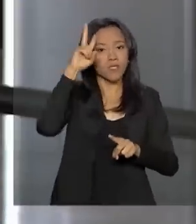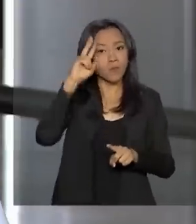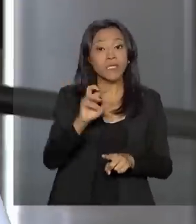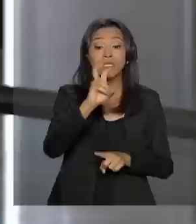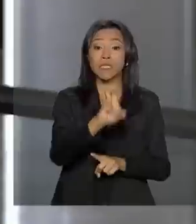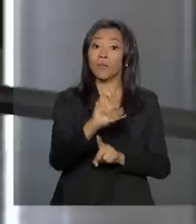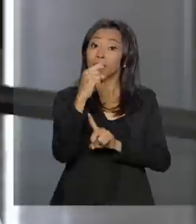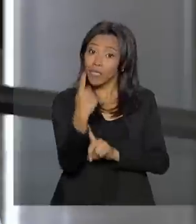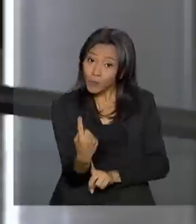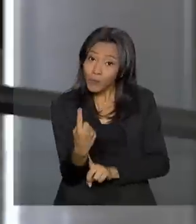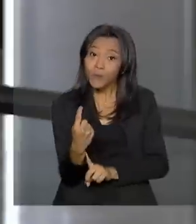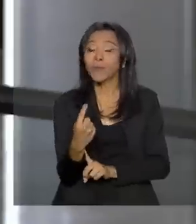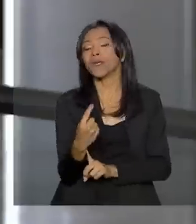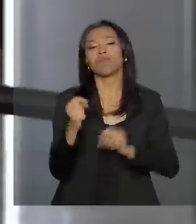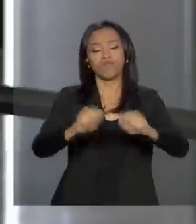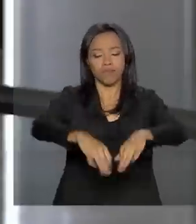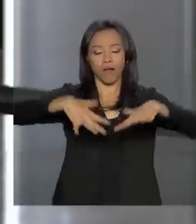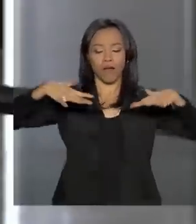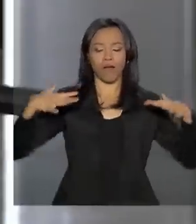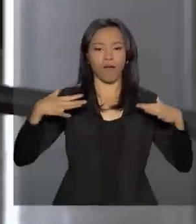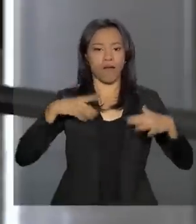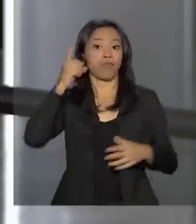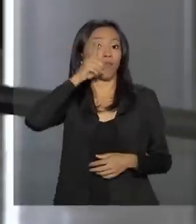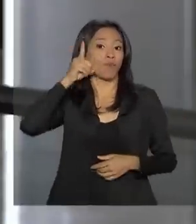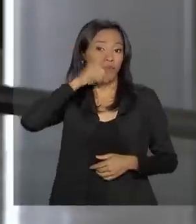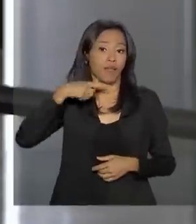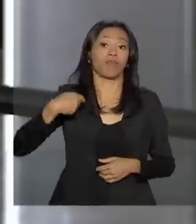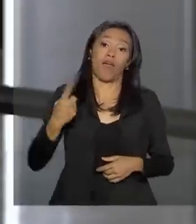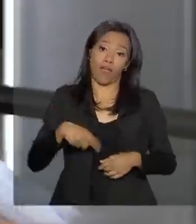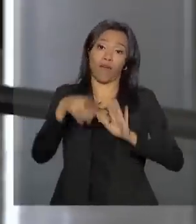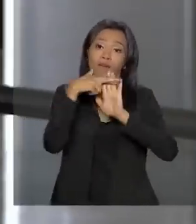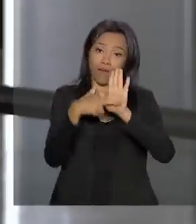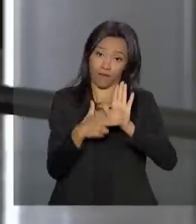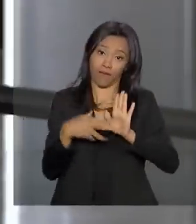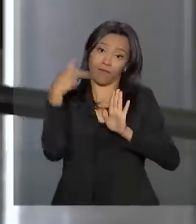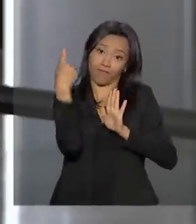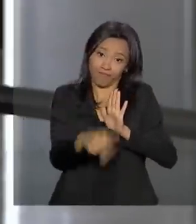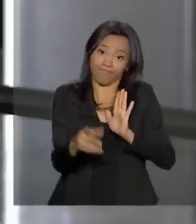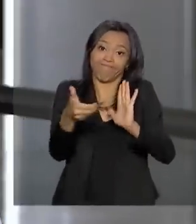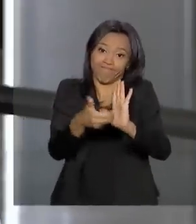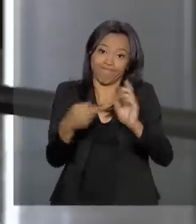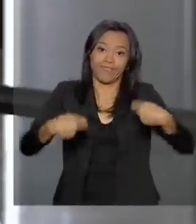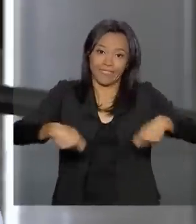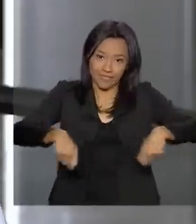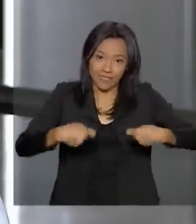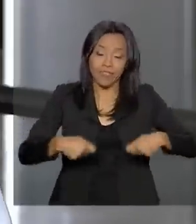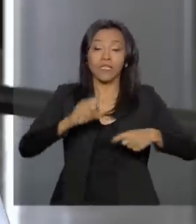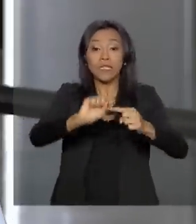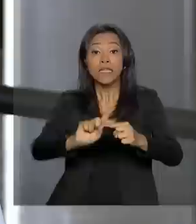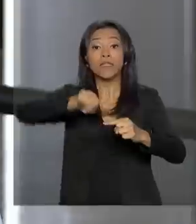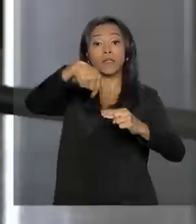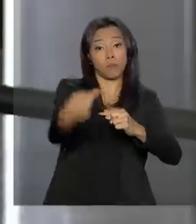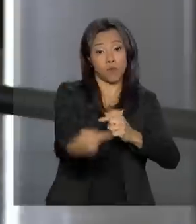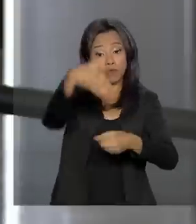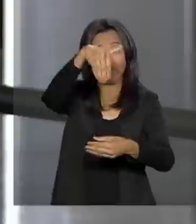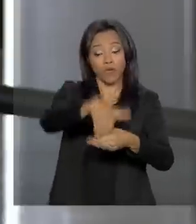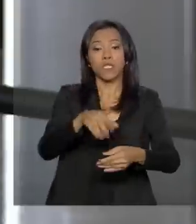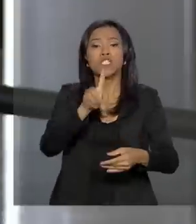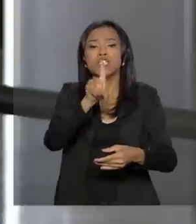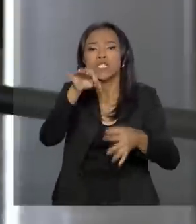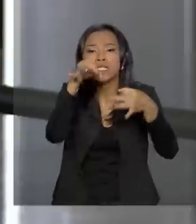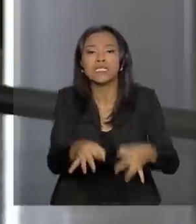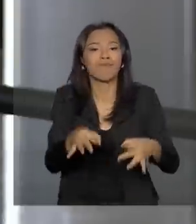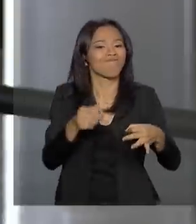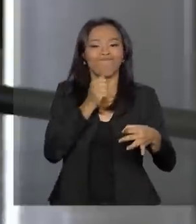deputados em plenário. Essa é uma exigência regimental e a fase seguinte será então a votação, que ainda não tem data para